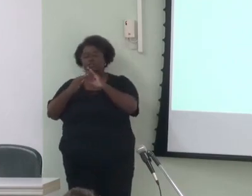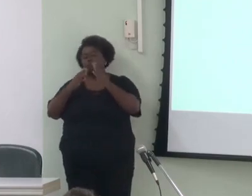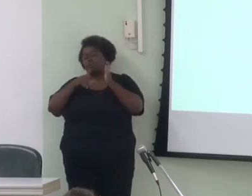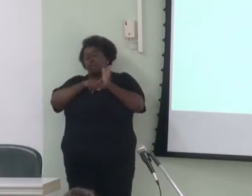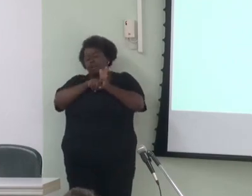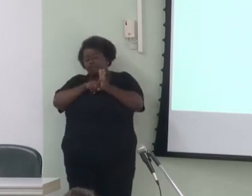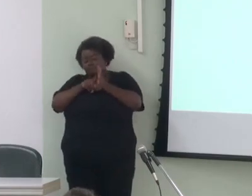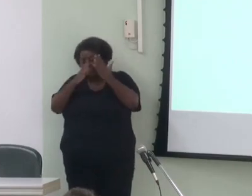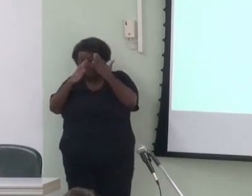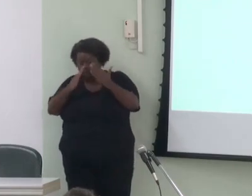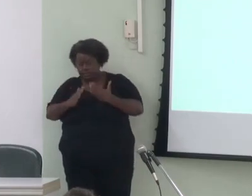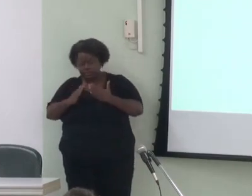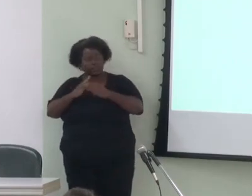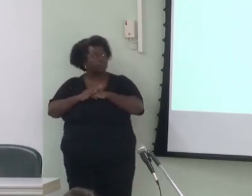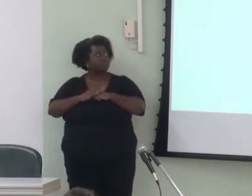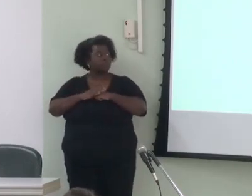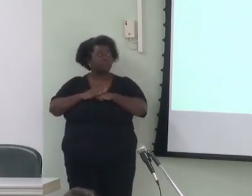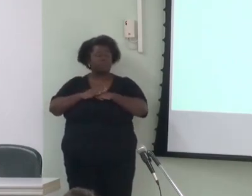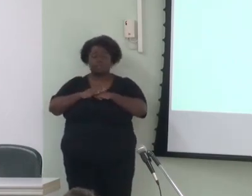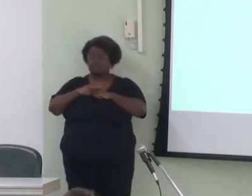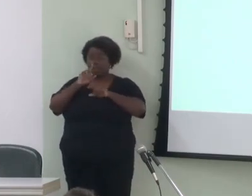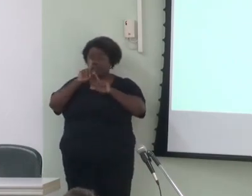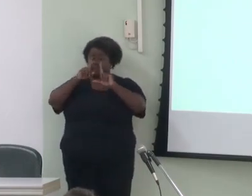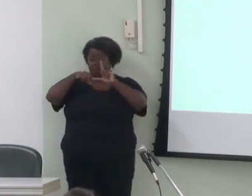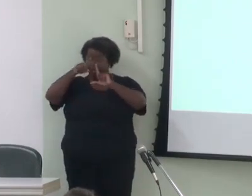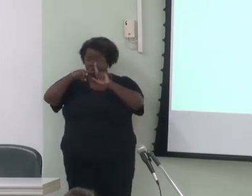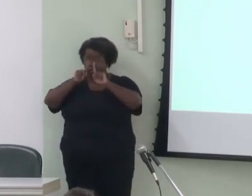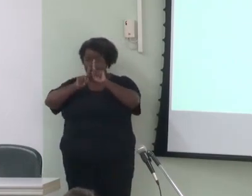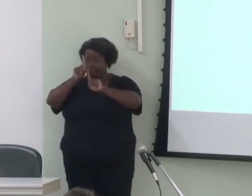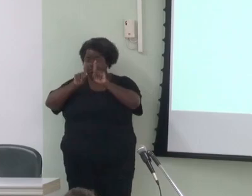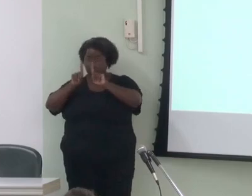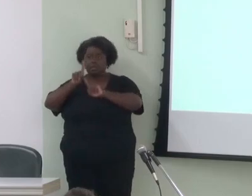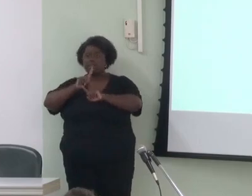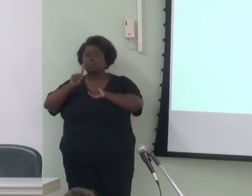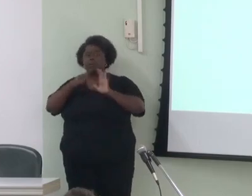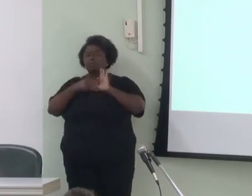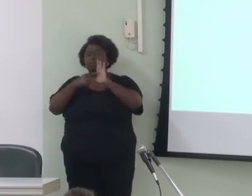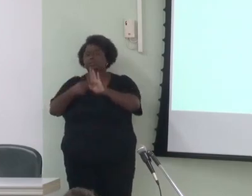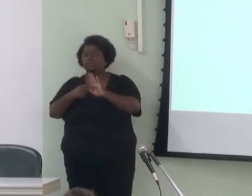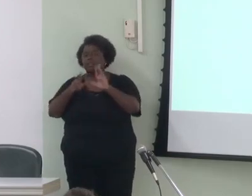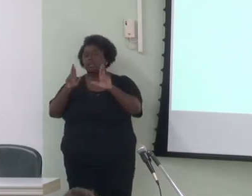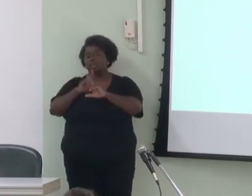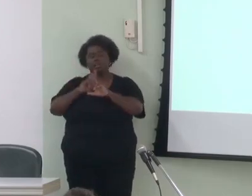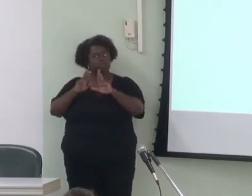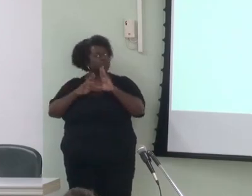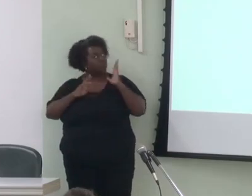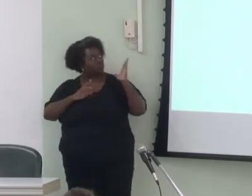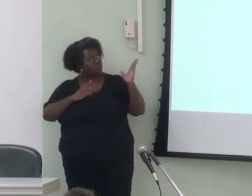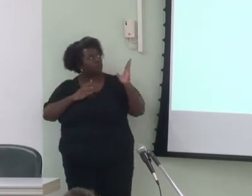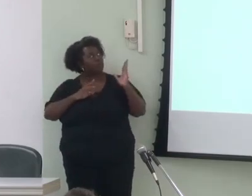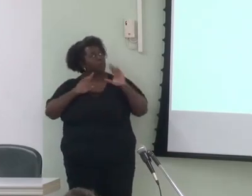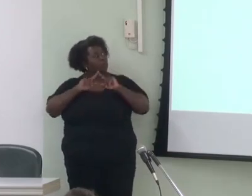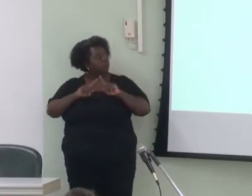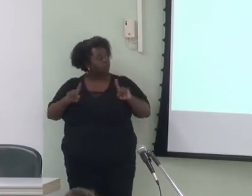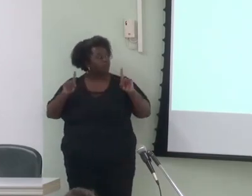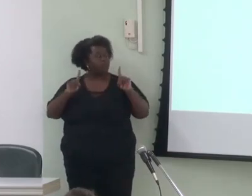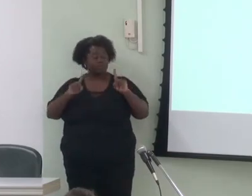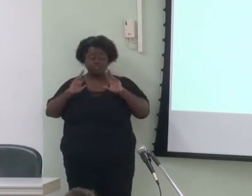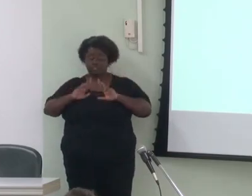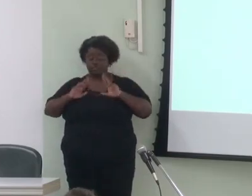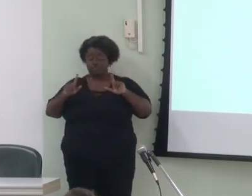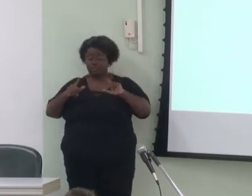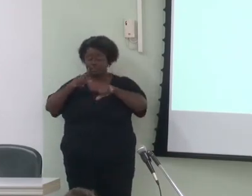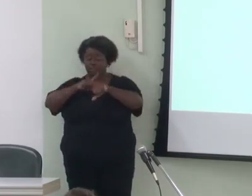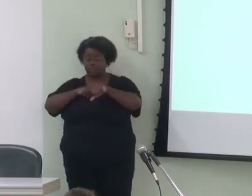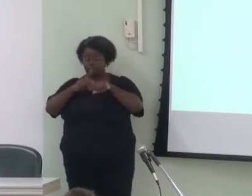vejam que os gráficos não apresentam nenhuma relação default e no caso das diferenças de tempos verbais essa diferença sequer se